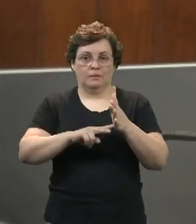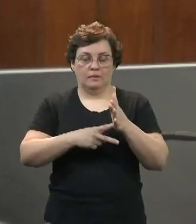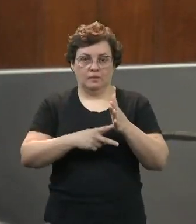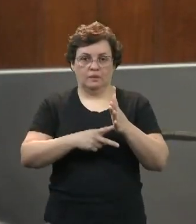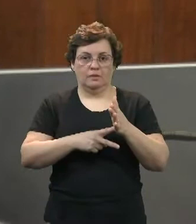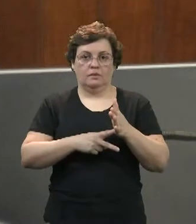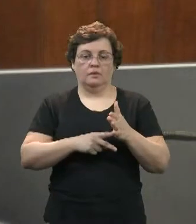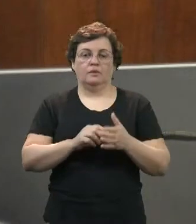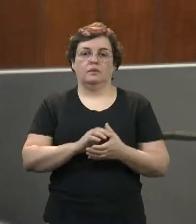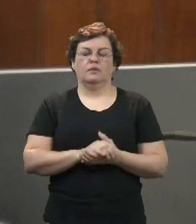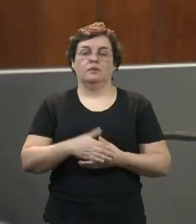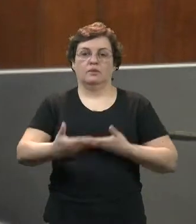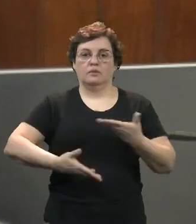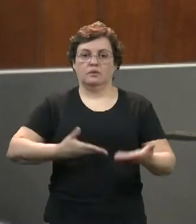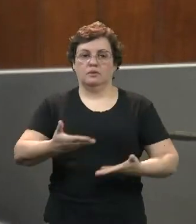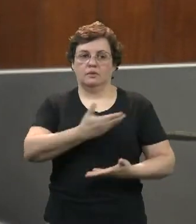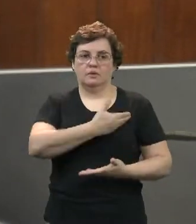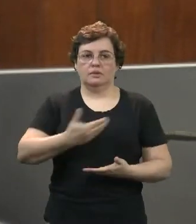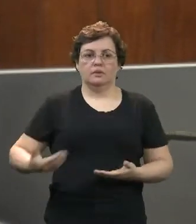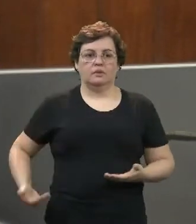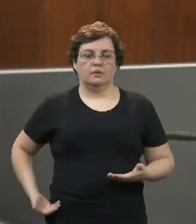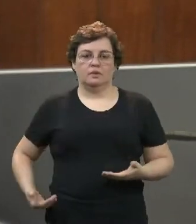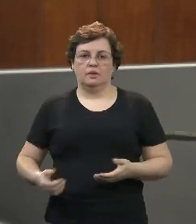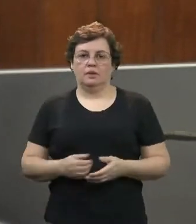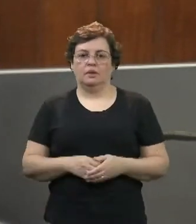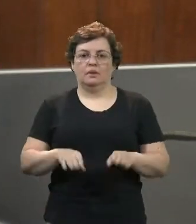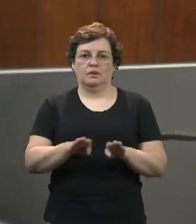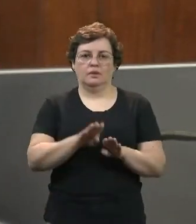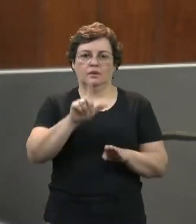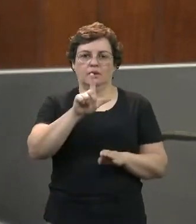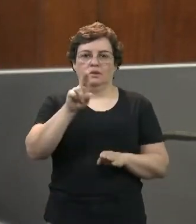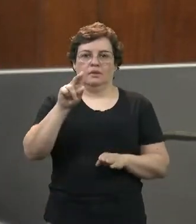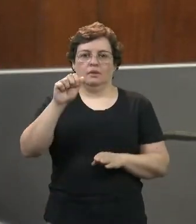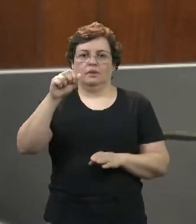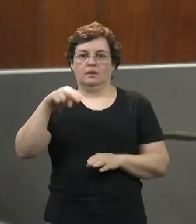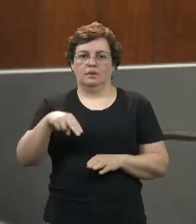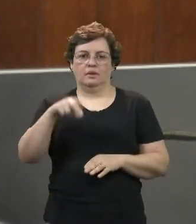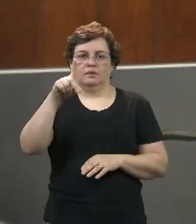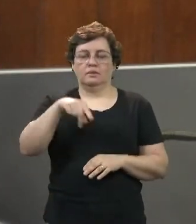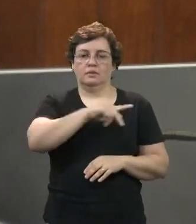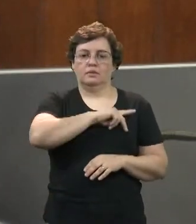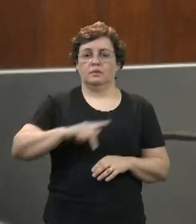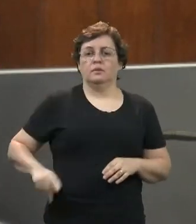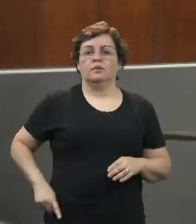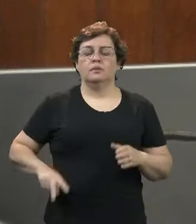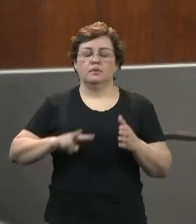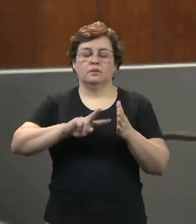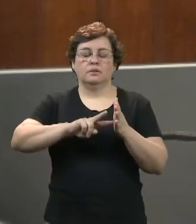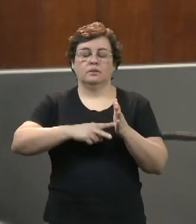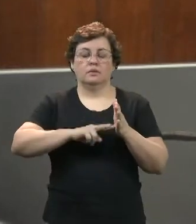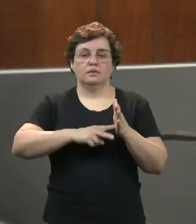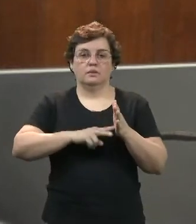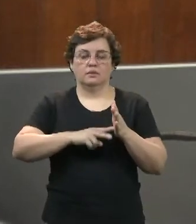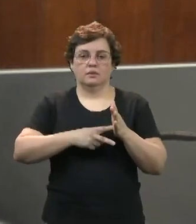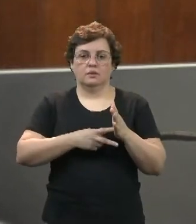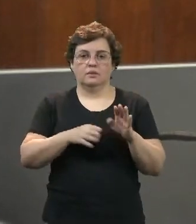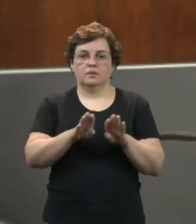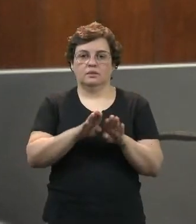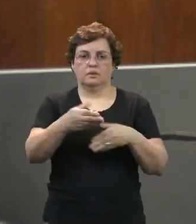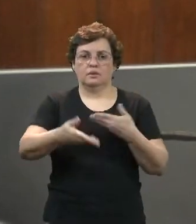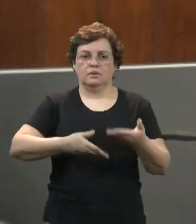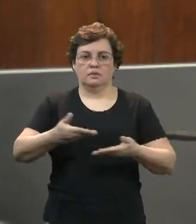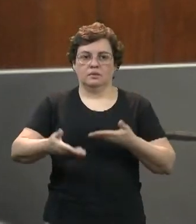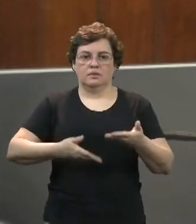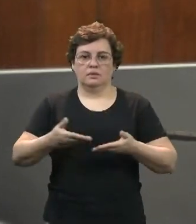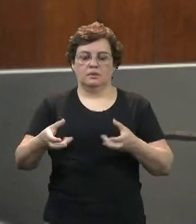cidade. E o Sr. Luan Henrique do Nascimento Ramos, presidente do Sindicato dos Servidores Públicos